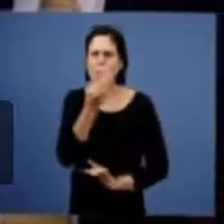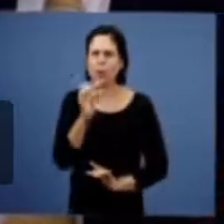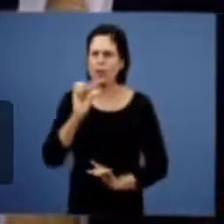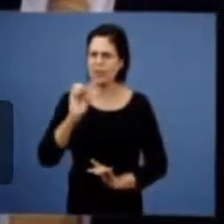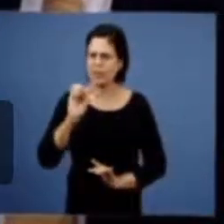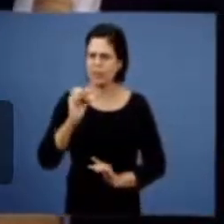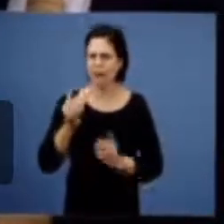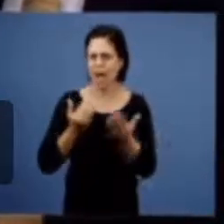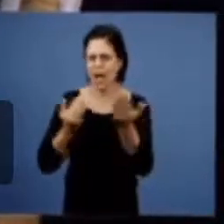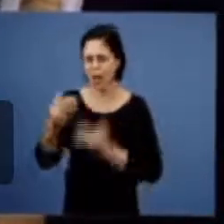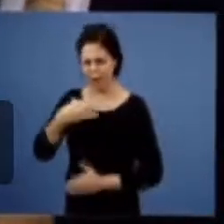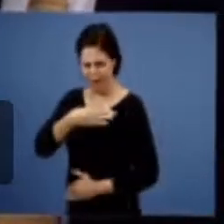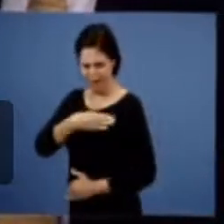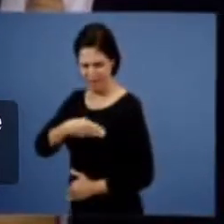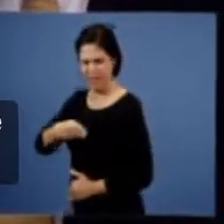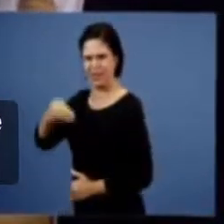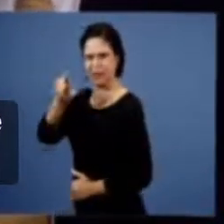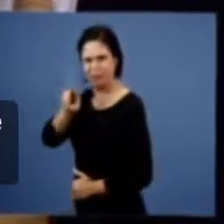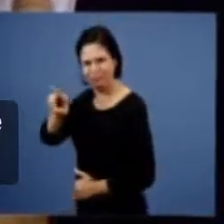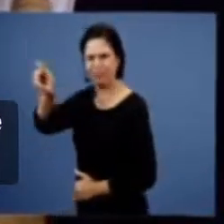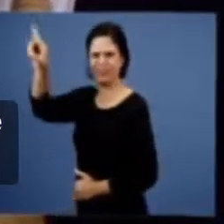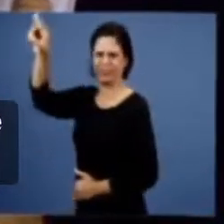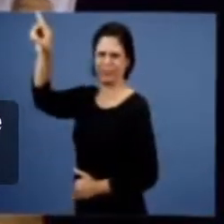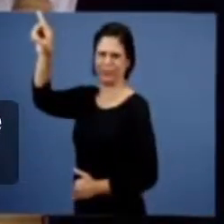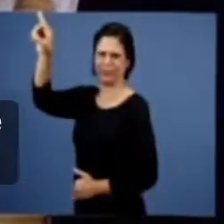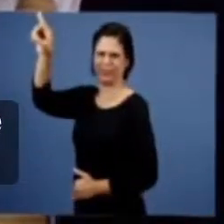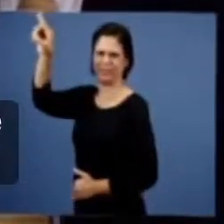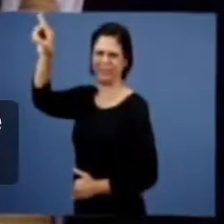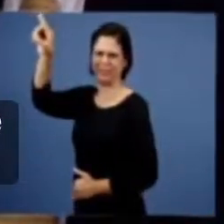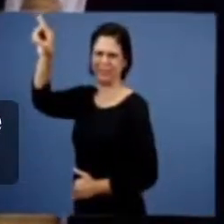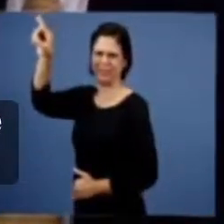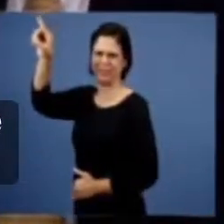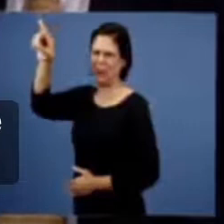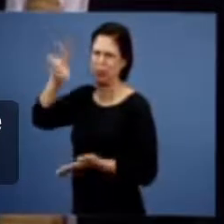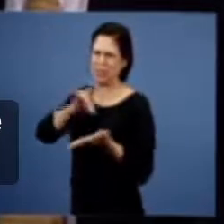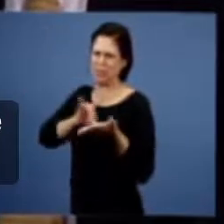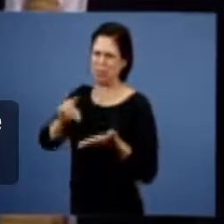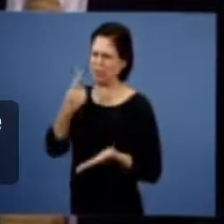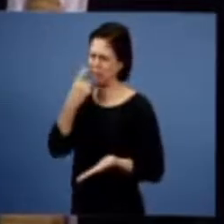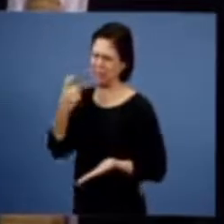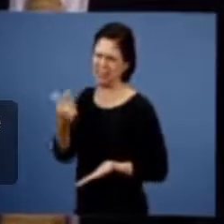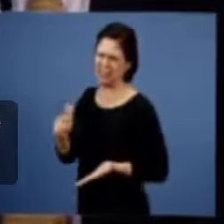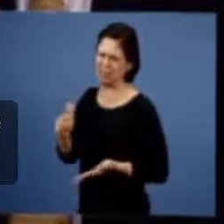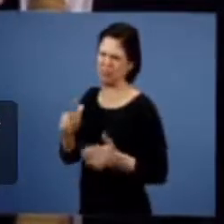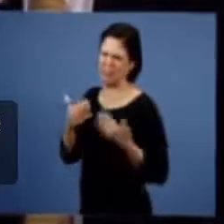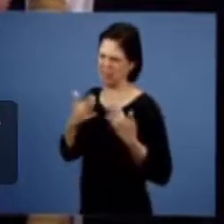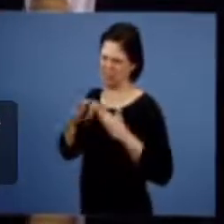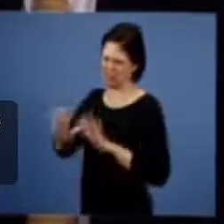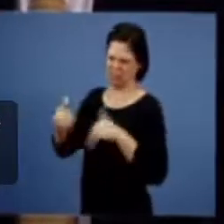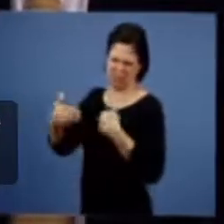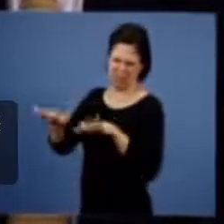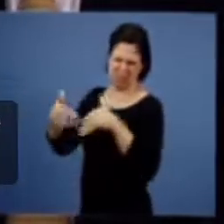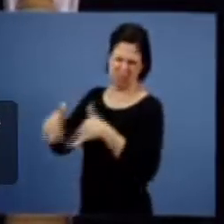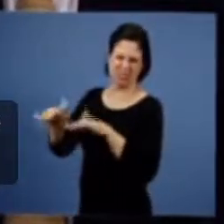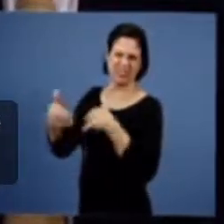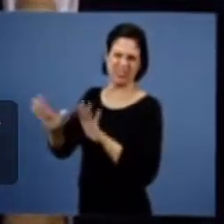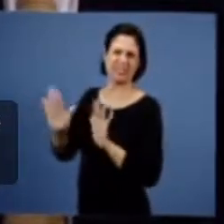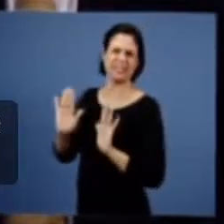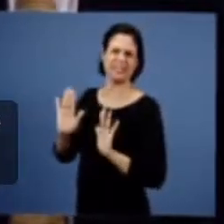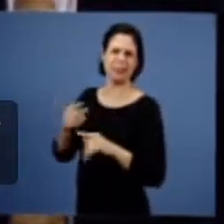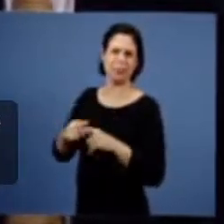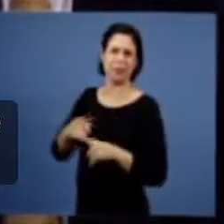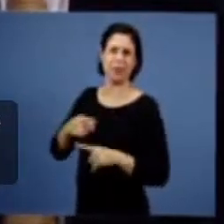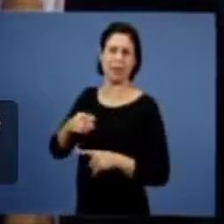são os filhos do reino então os filhos do reino, o inimigo não tem interesse neles, não se importa com eles